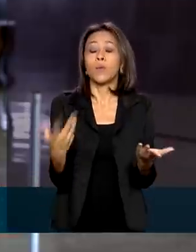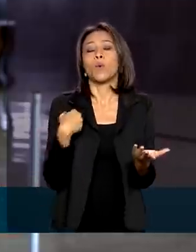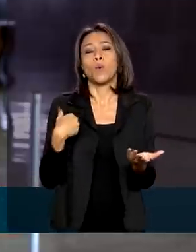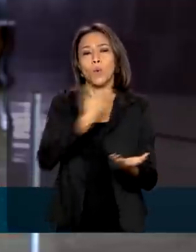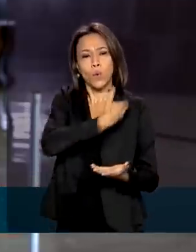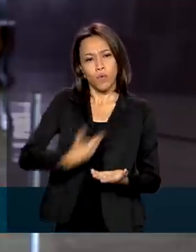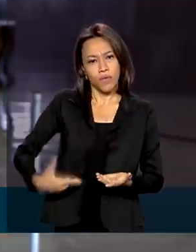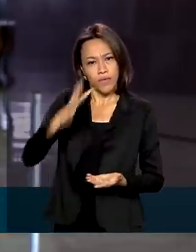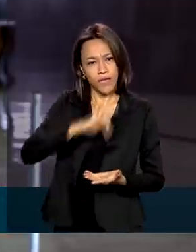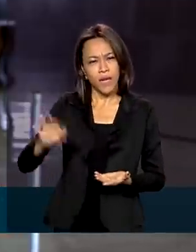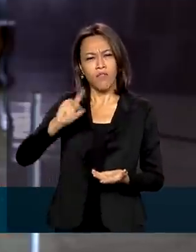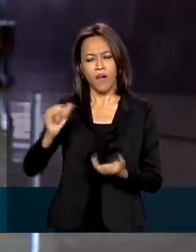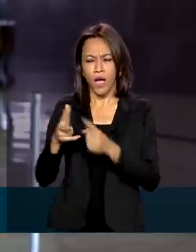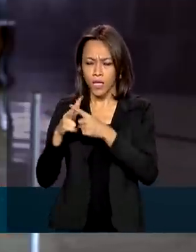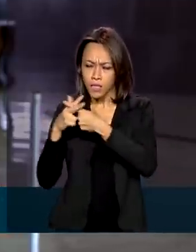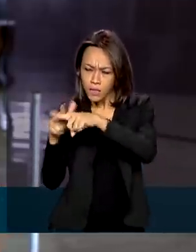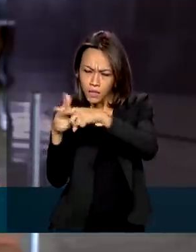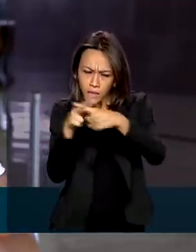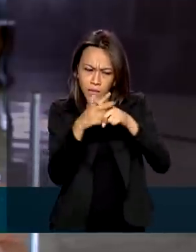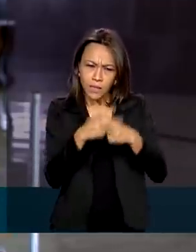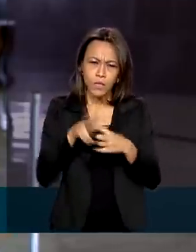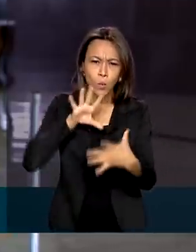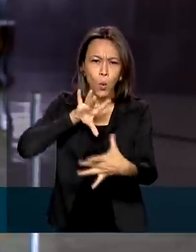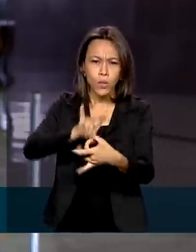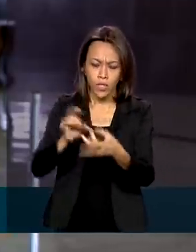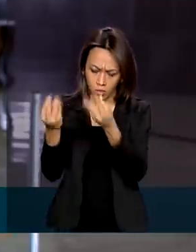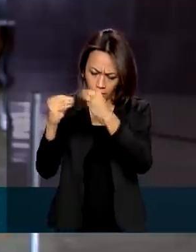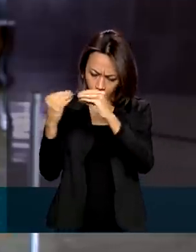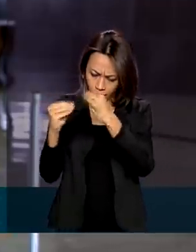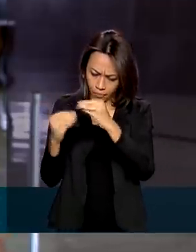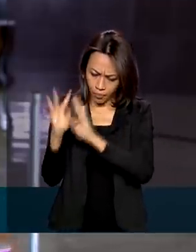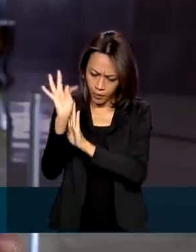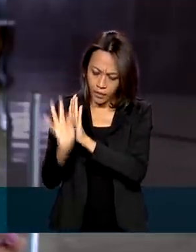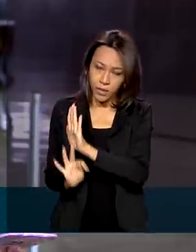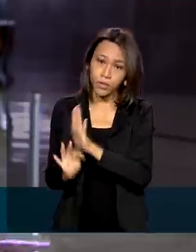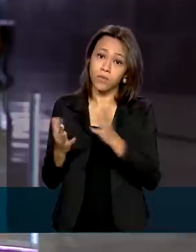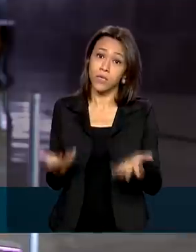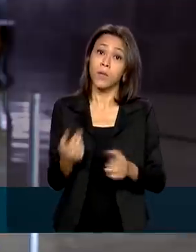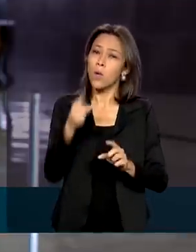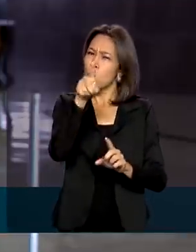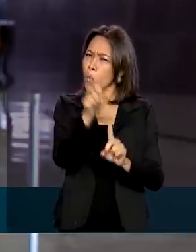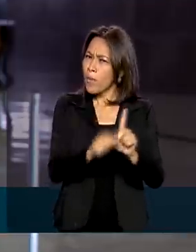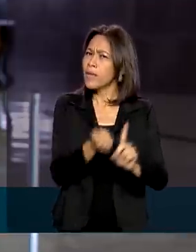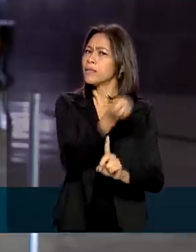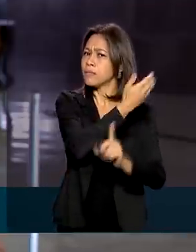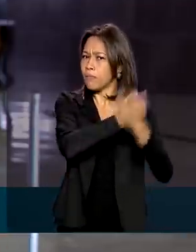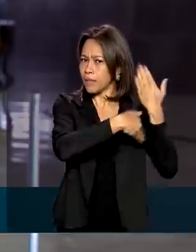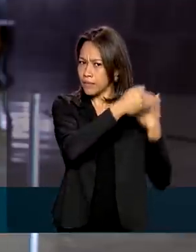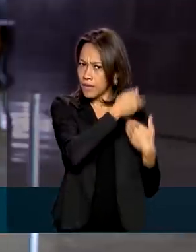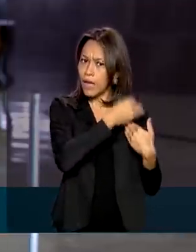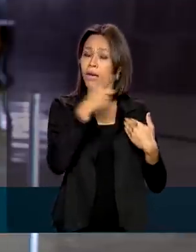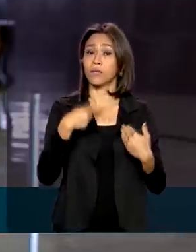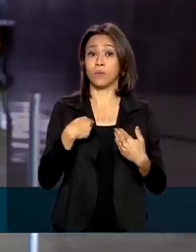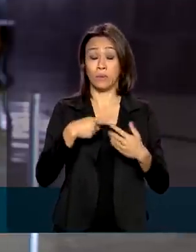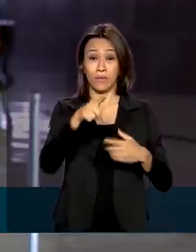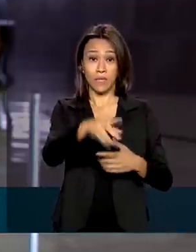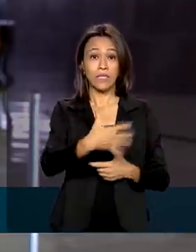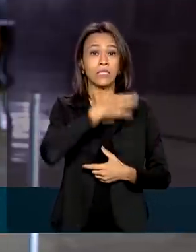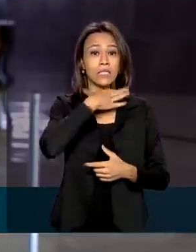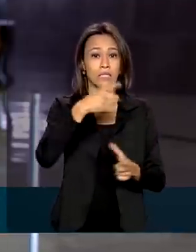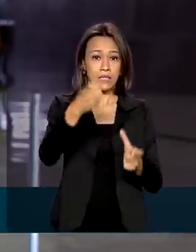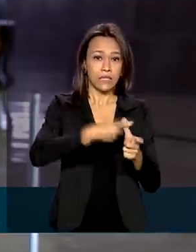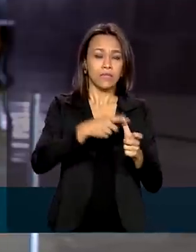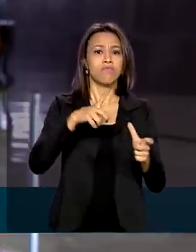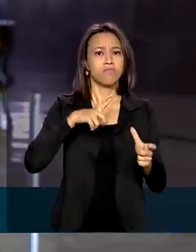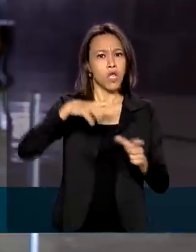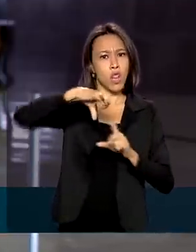atualização do cenário econômico. Só para as pessoas em casa terem uma ideia, no mês passado, o déficit nas contas do governo central ficou